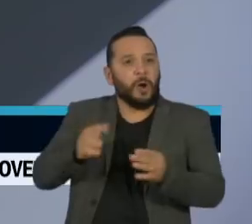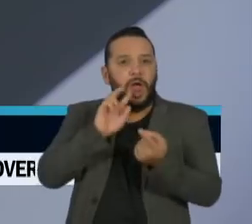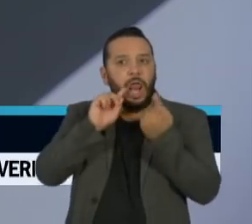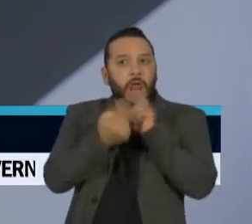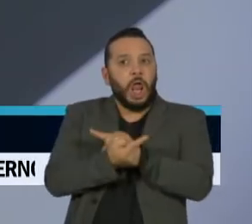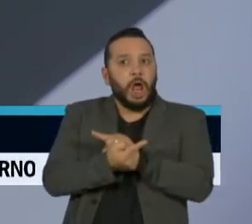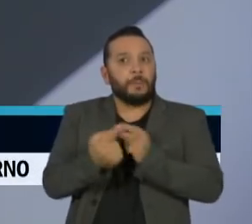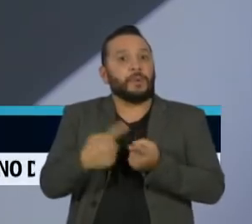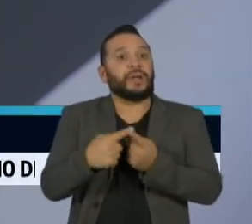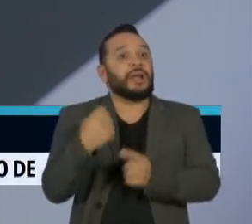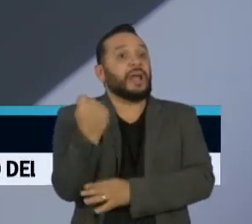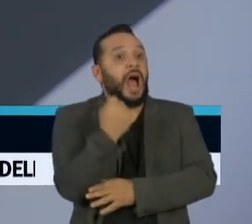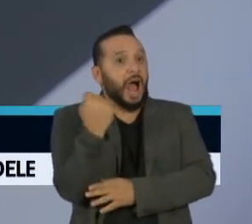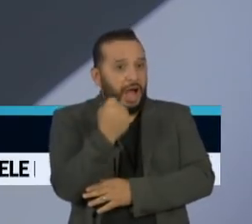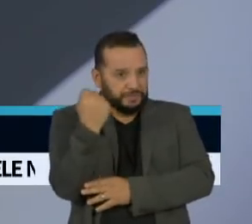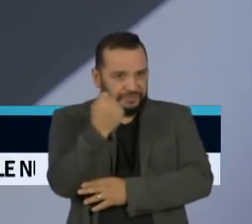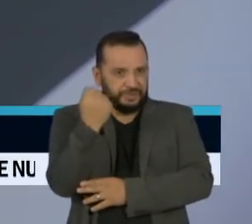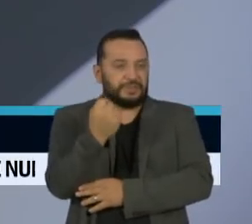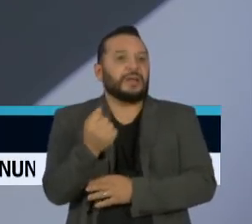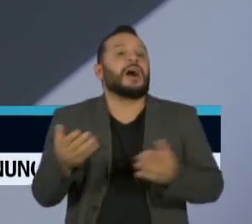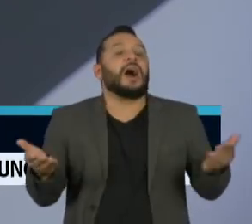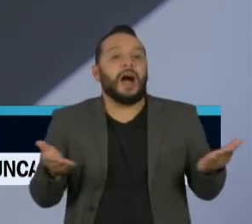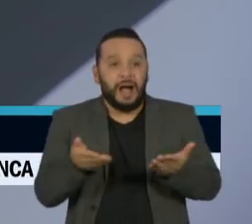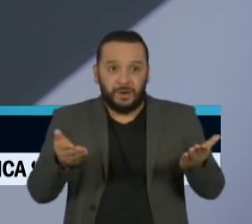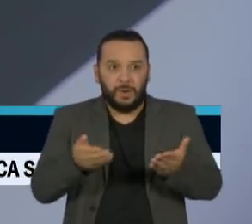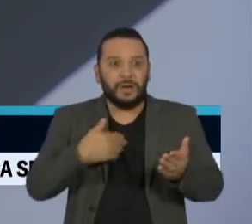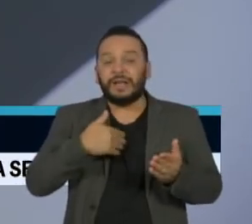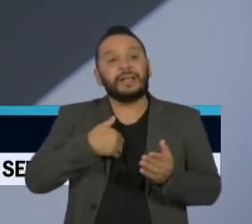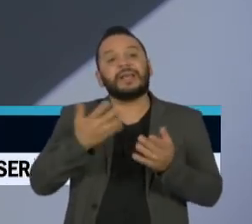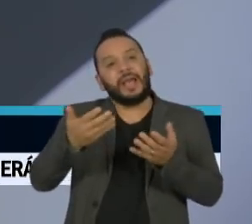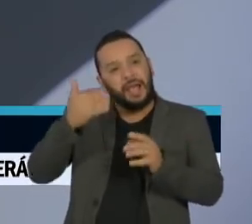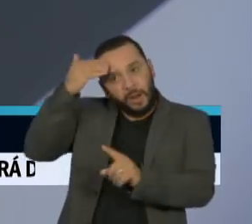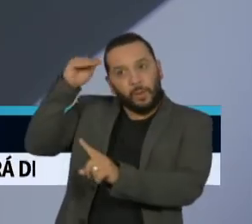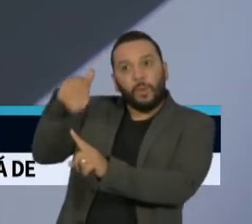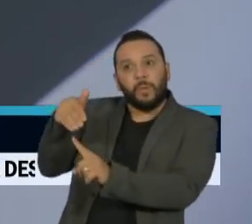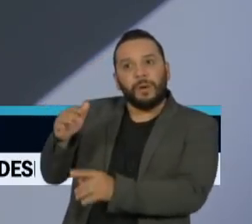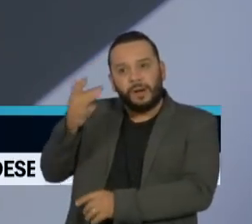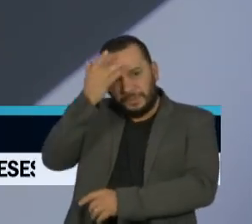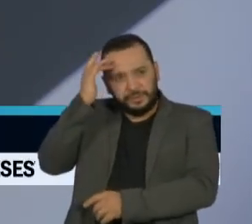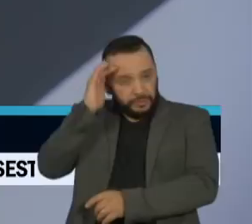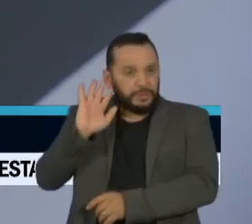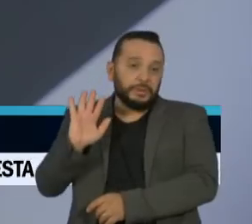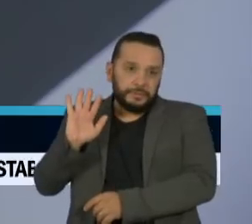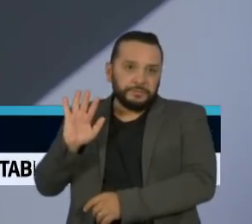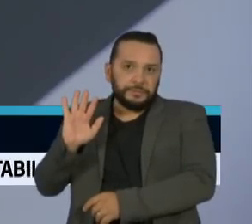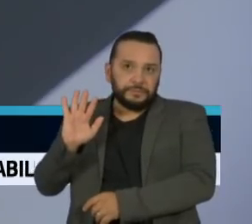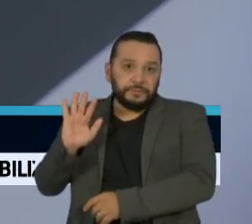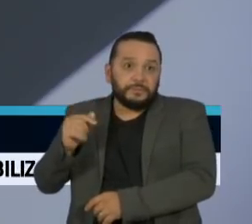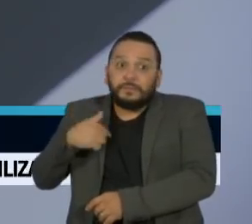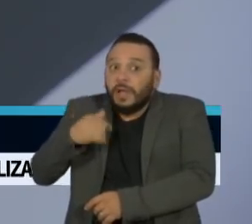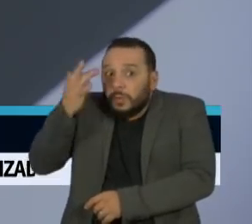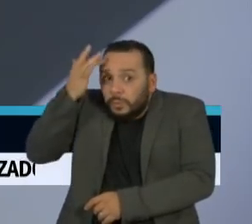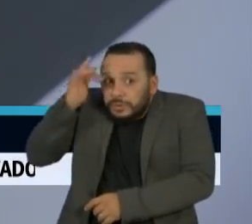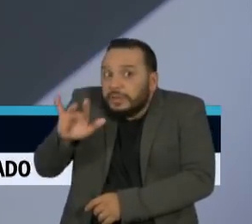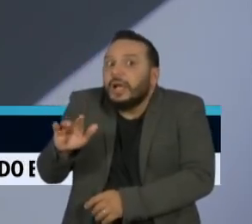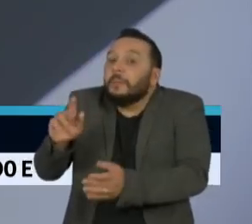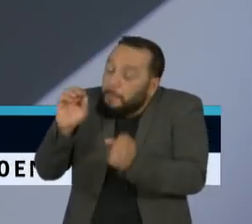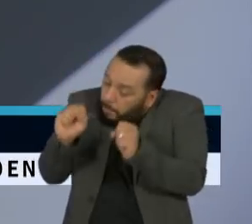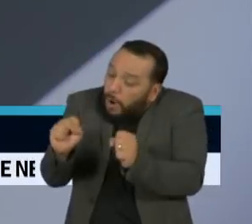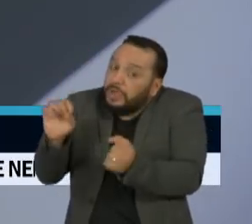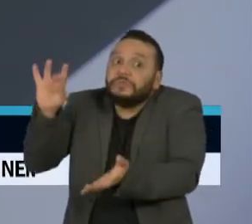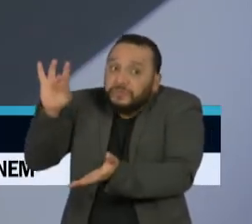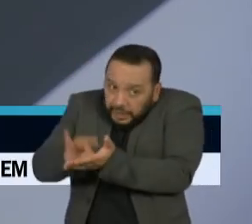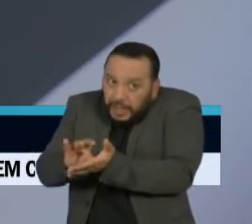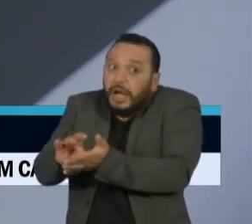porque o negócio está muito grave lá, ele precisa achar um bode expiatório, que não quer dizer que não tenha saído do laboratório de Wuhan, pode ter saído.